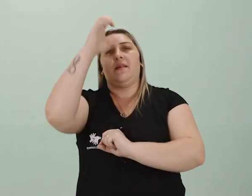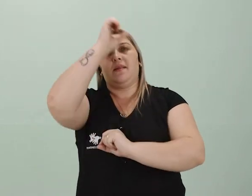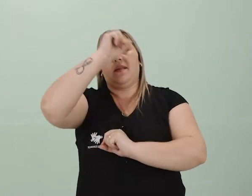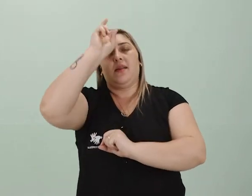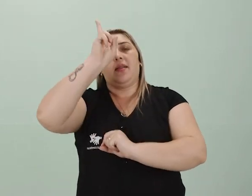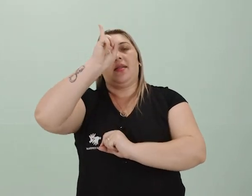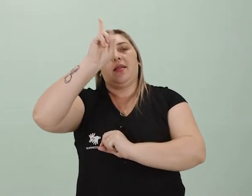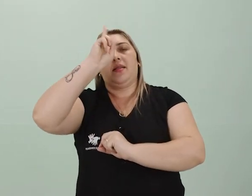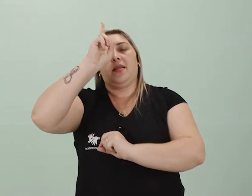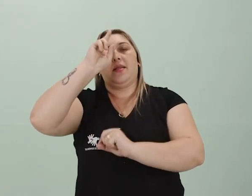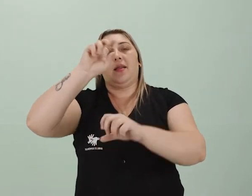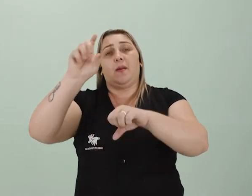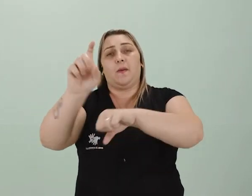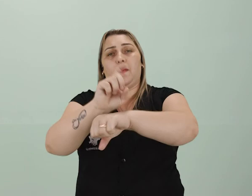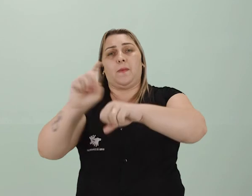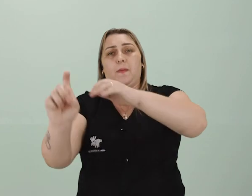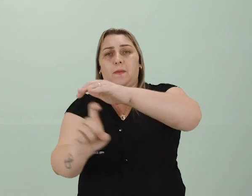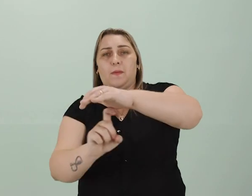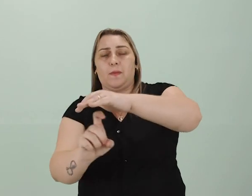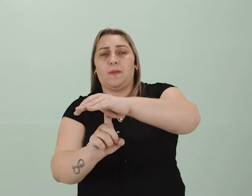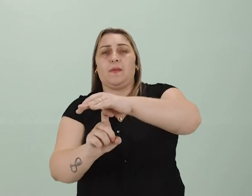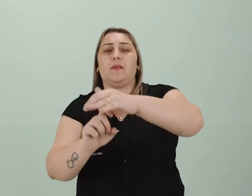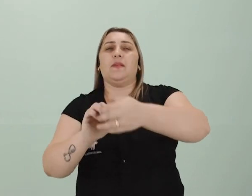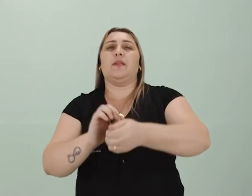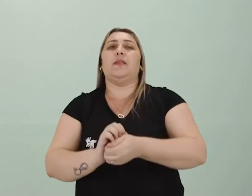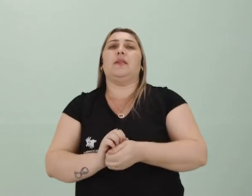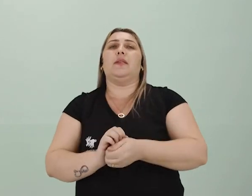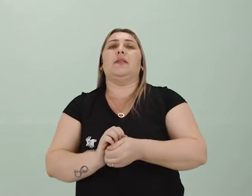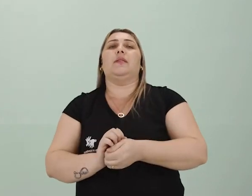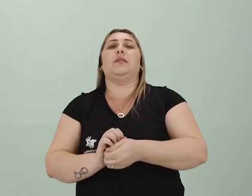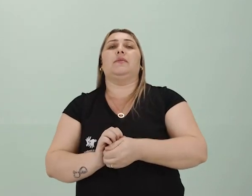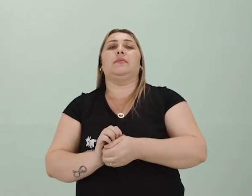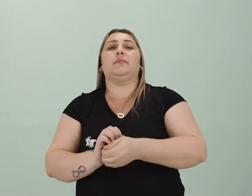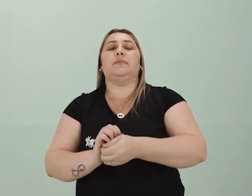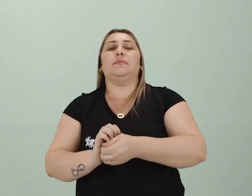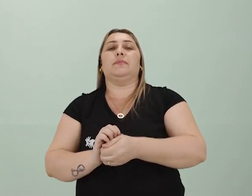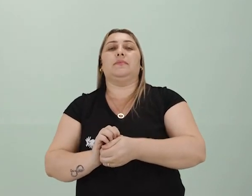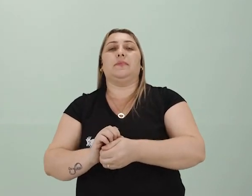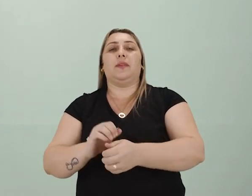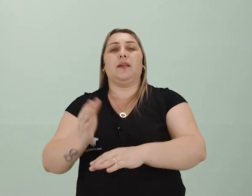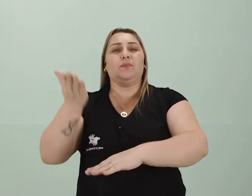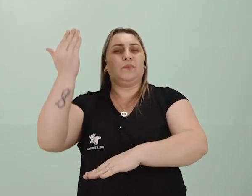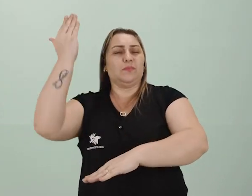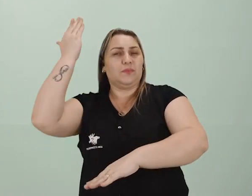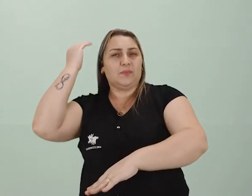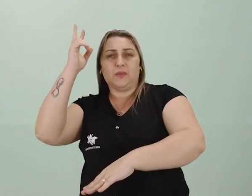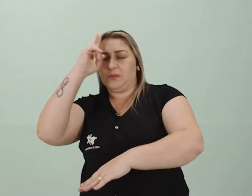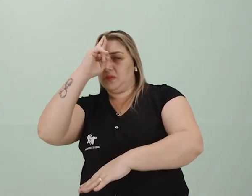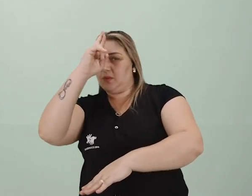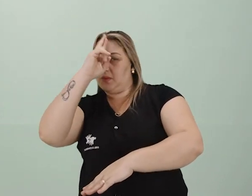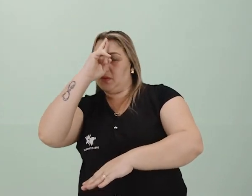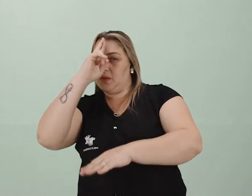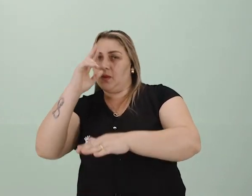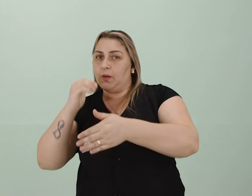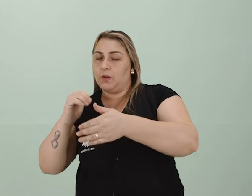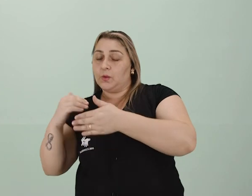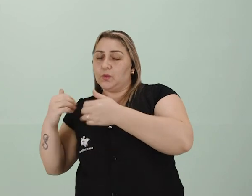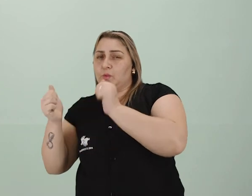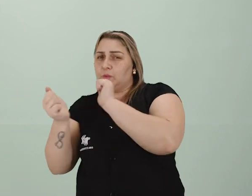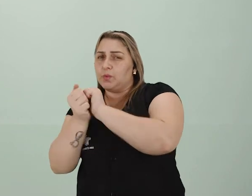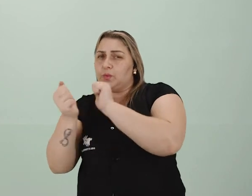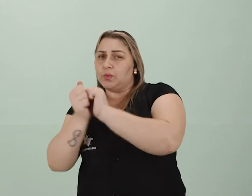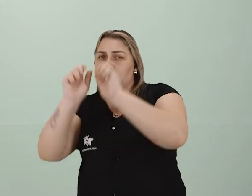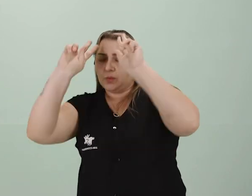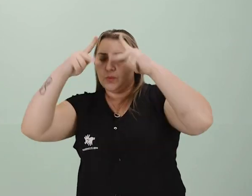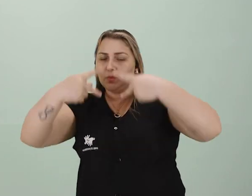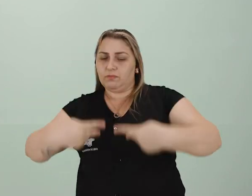né, desde a arte rupestre, aí a gente vai para a idade antiga, nós vemos que a arte acompanha a evolução do ser humano e o ser humano ele vai